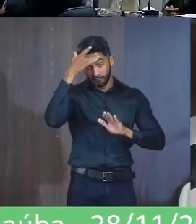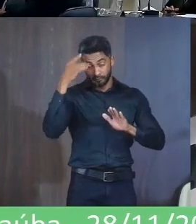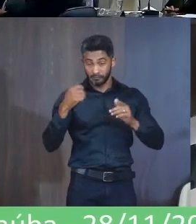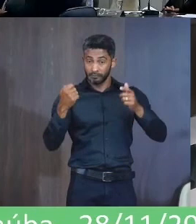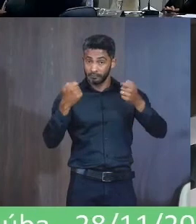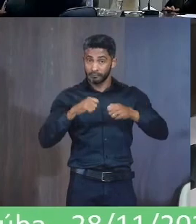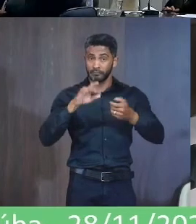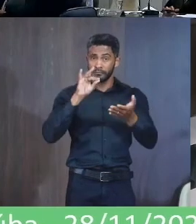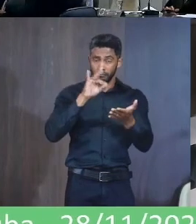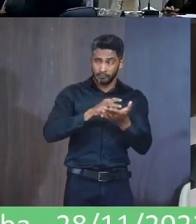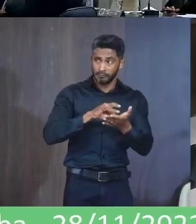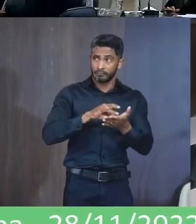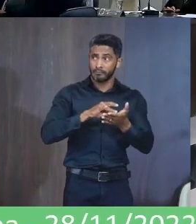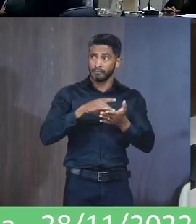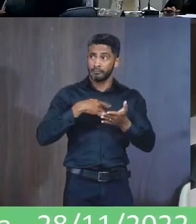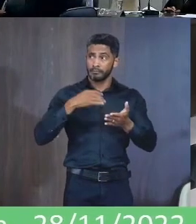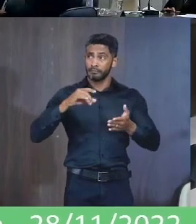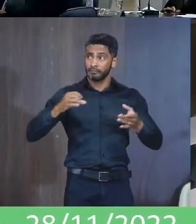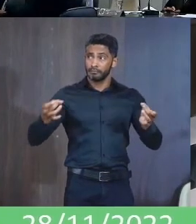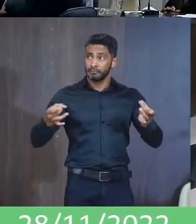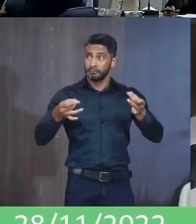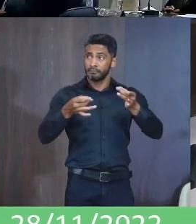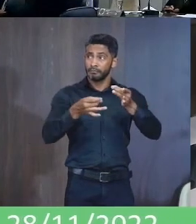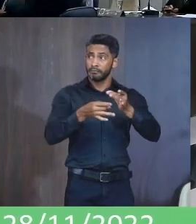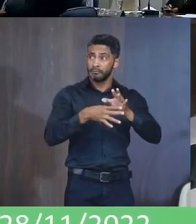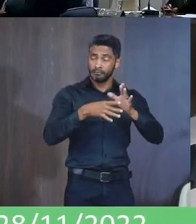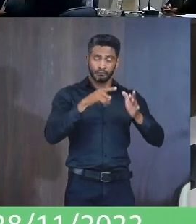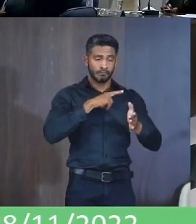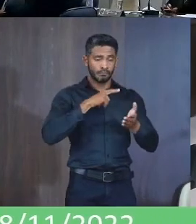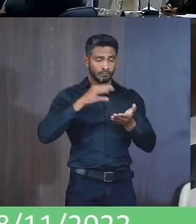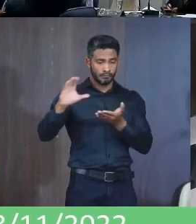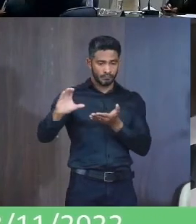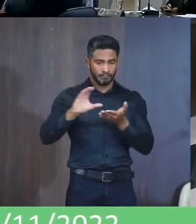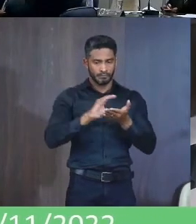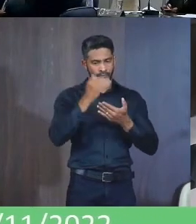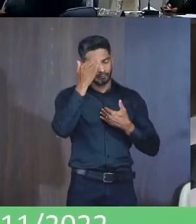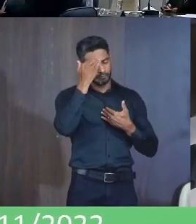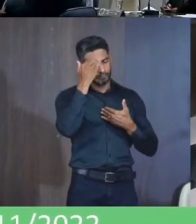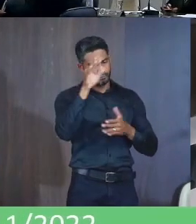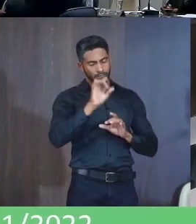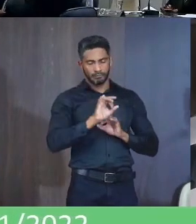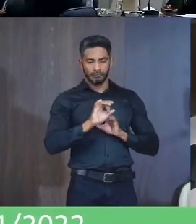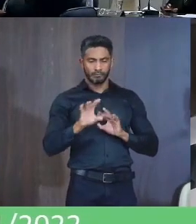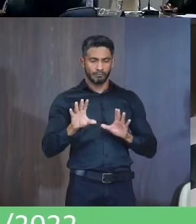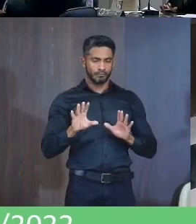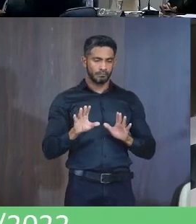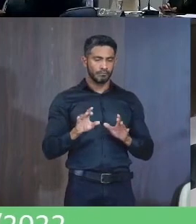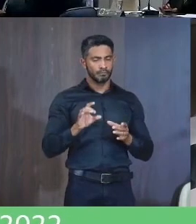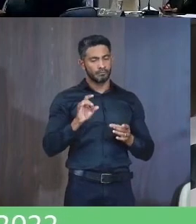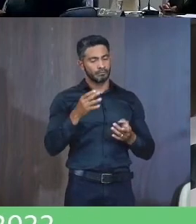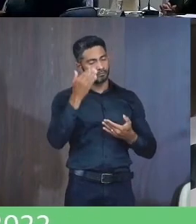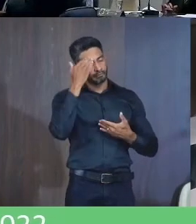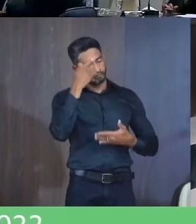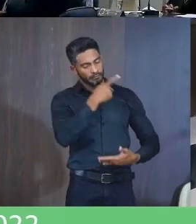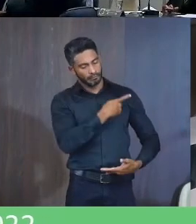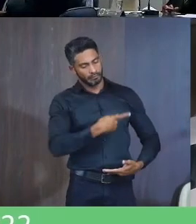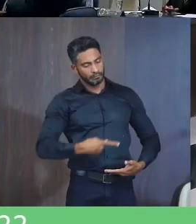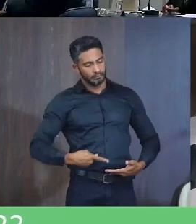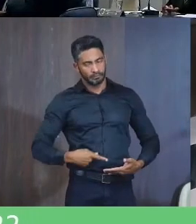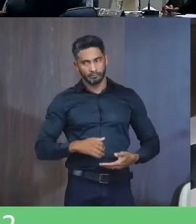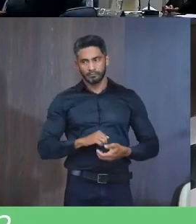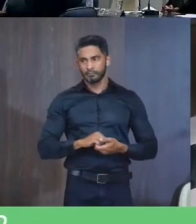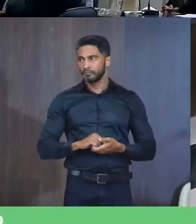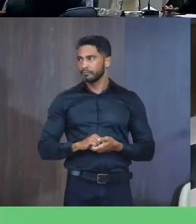fato Estão aptos A agariar recursos E o mais aqui Que eu tinha para falar Era isso Muito obrigado Presidente Pela